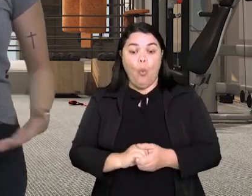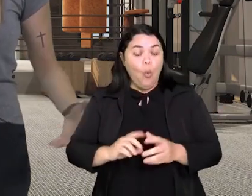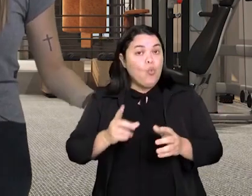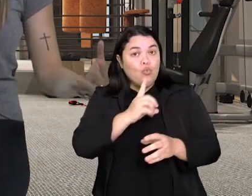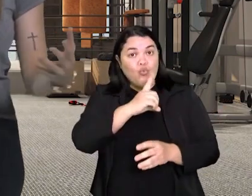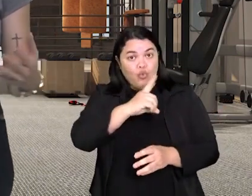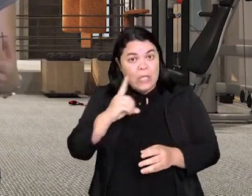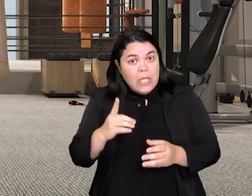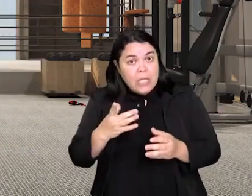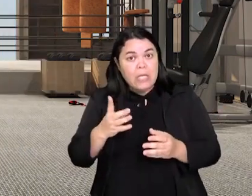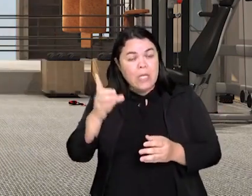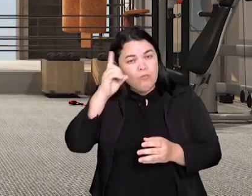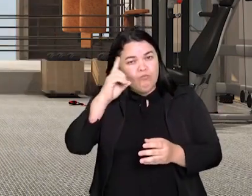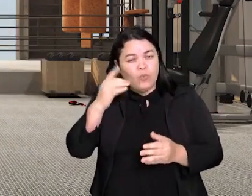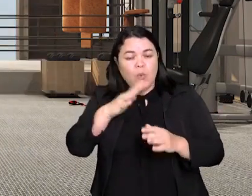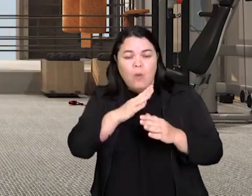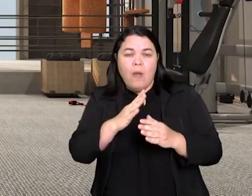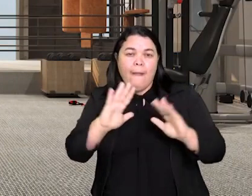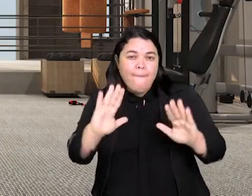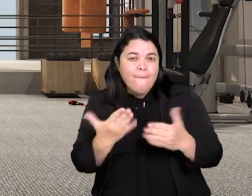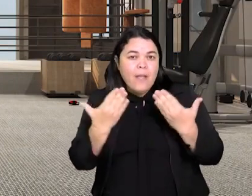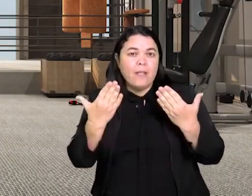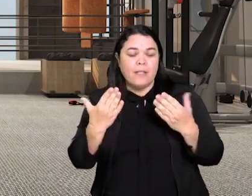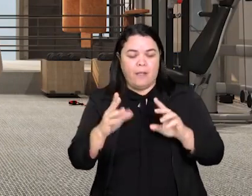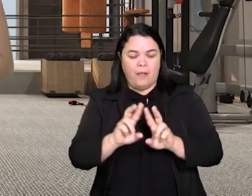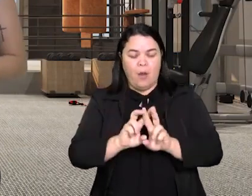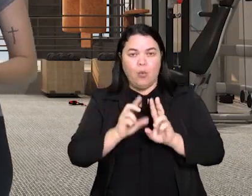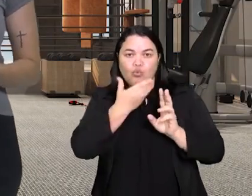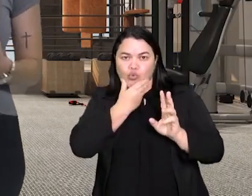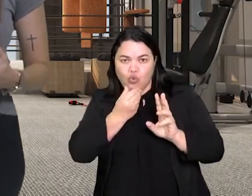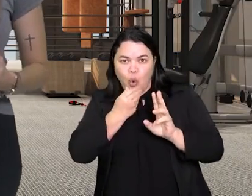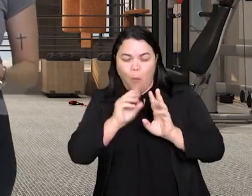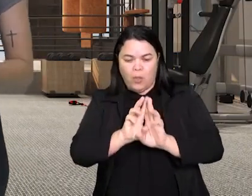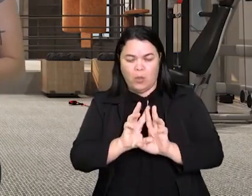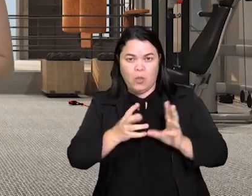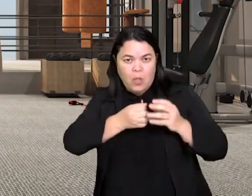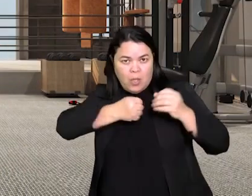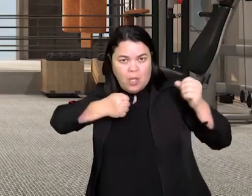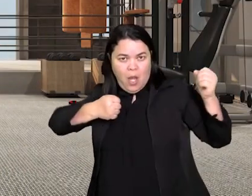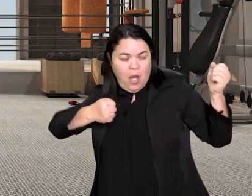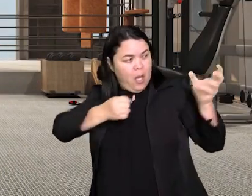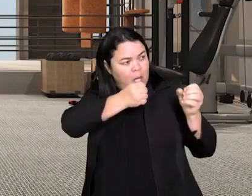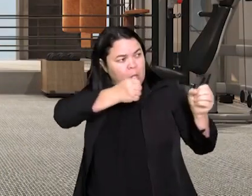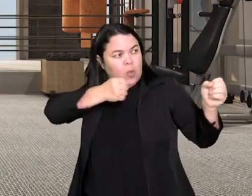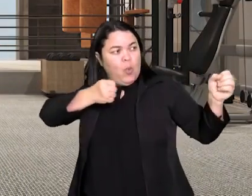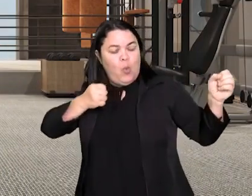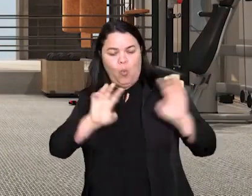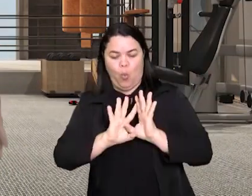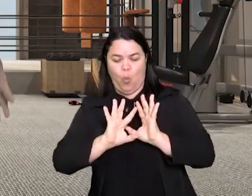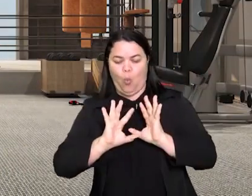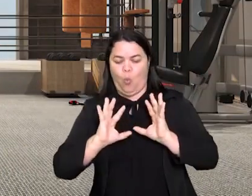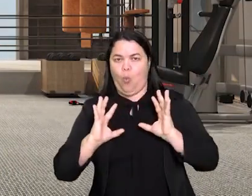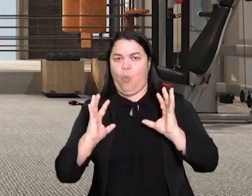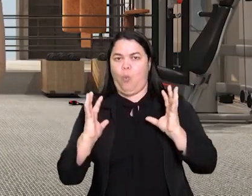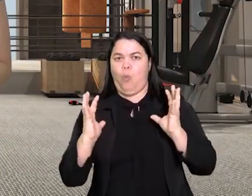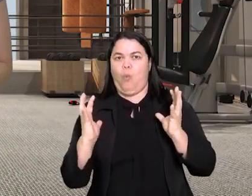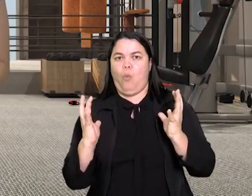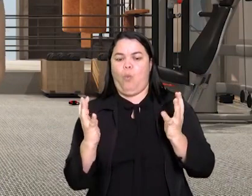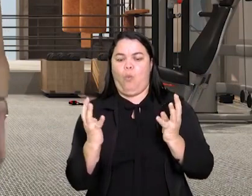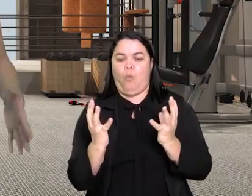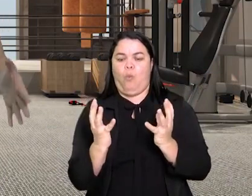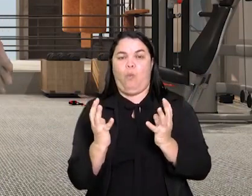guerreiros se reúnem em forma de círculo. O líder guerreiro da tribo anfitriã convida os seus